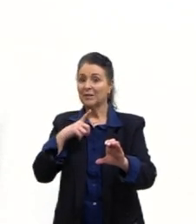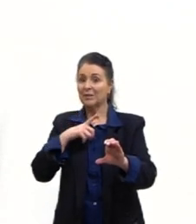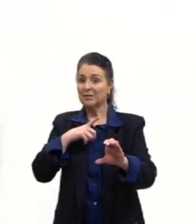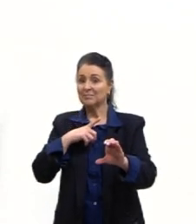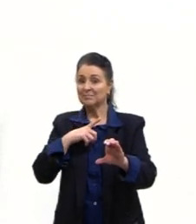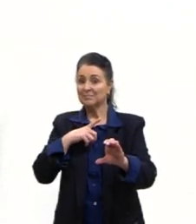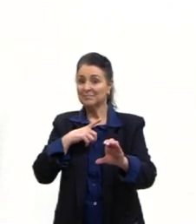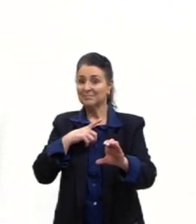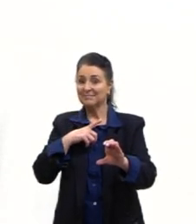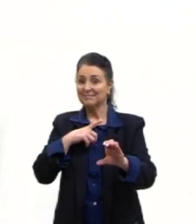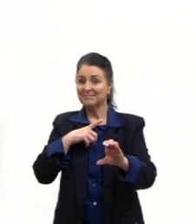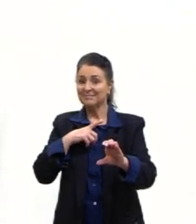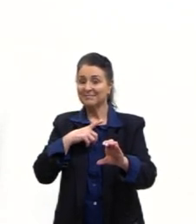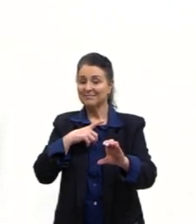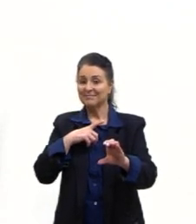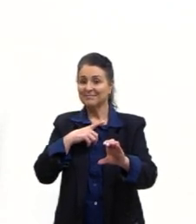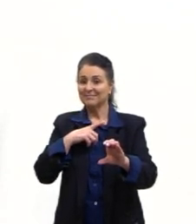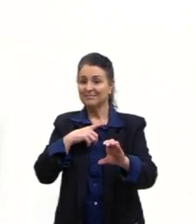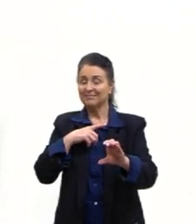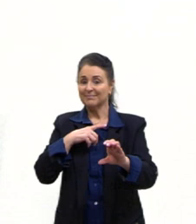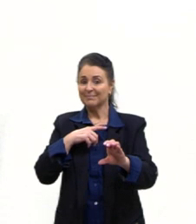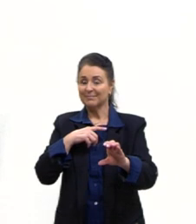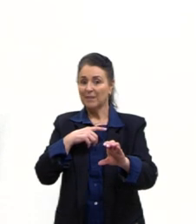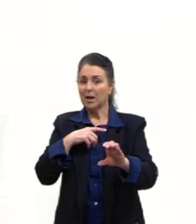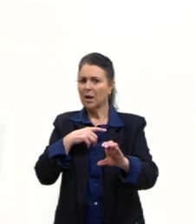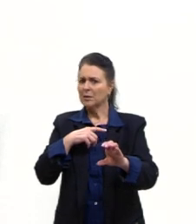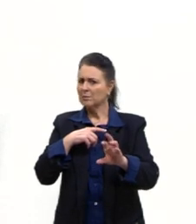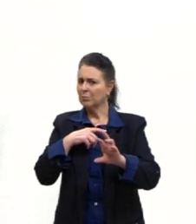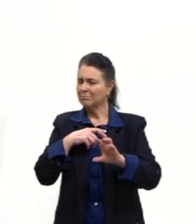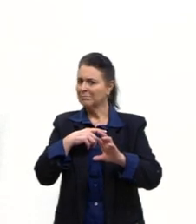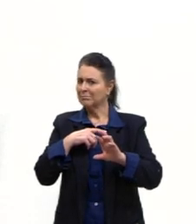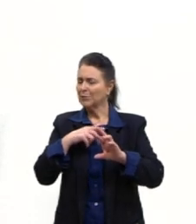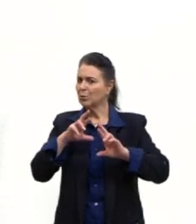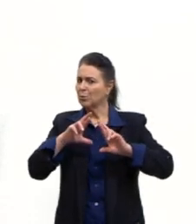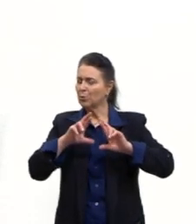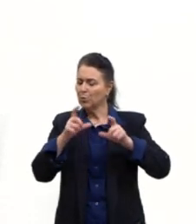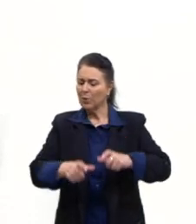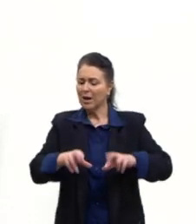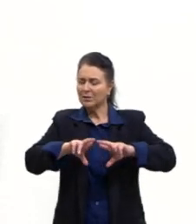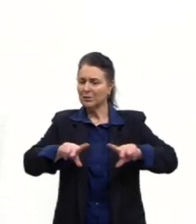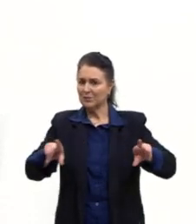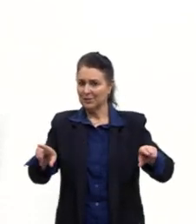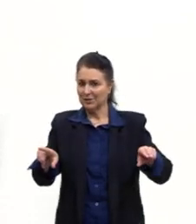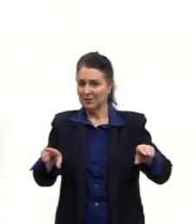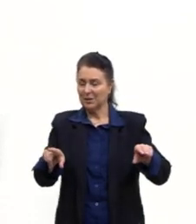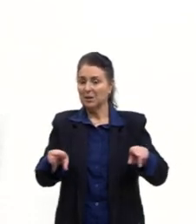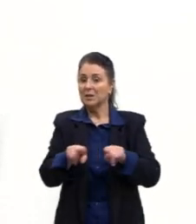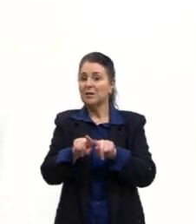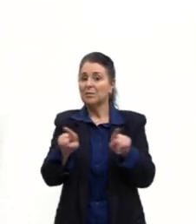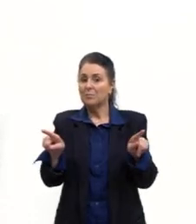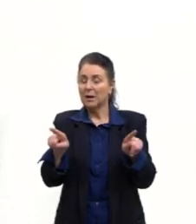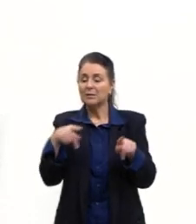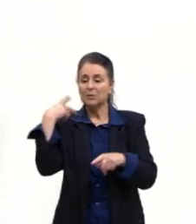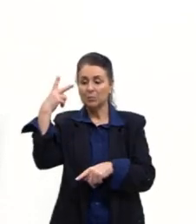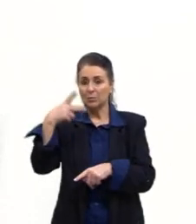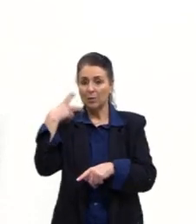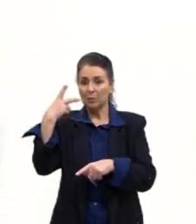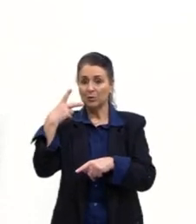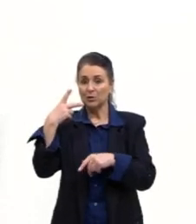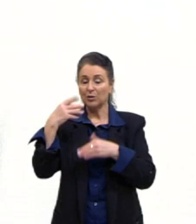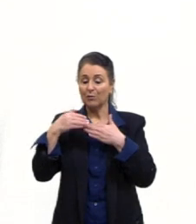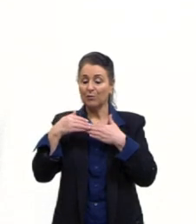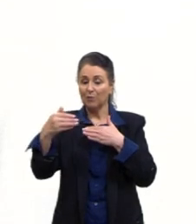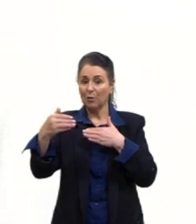diferente, né? De ter essas questões. Mas se vai numa política externa, vai